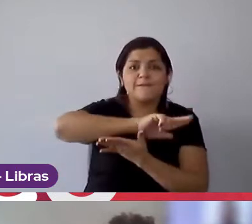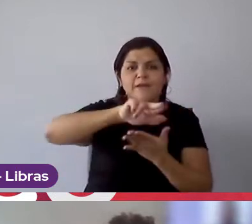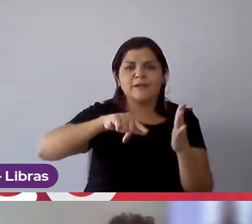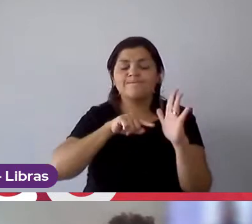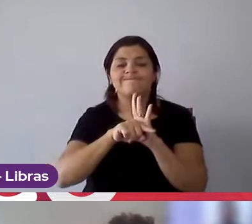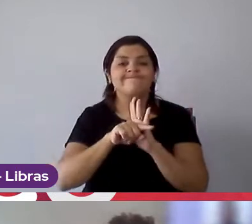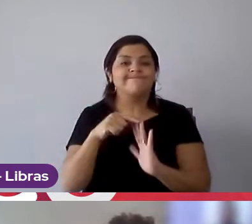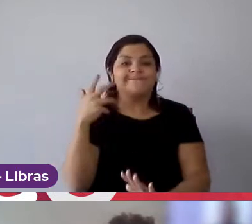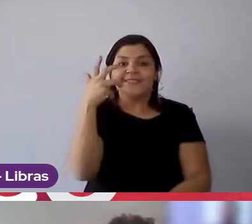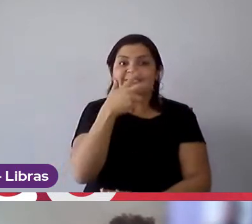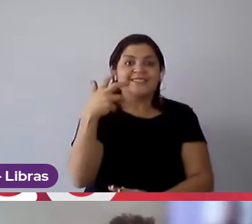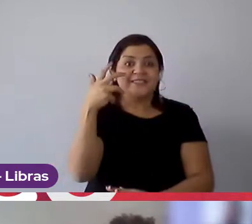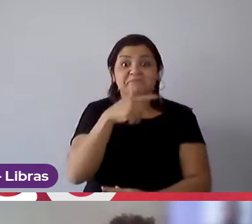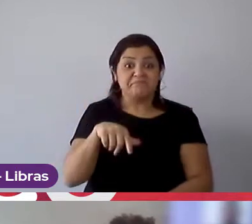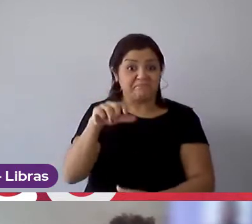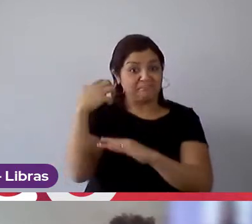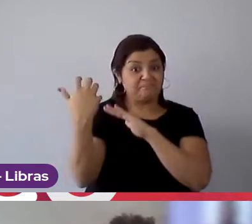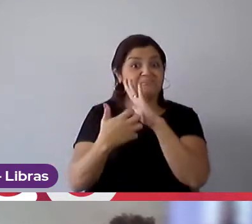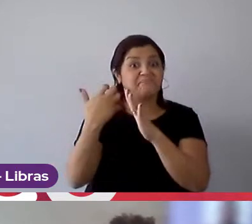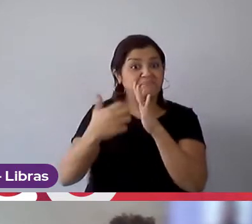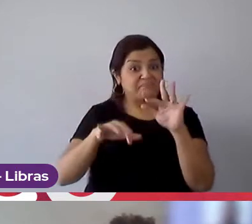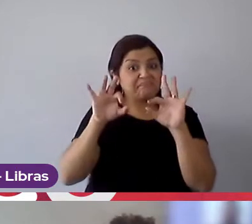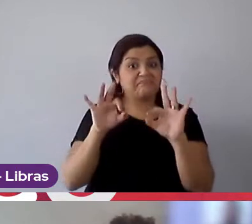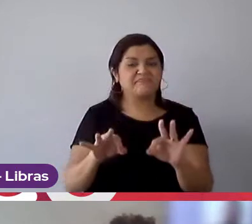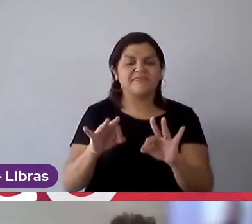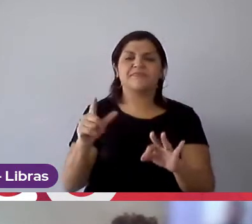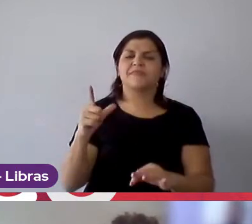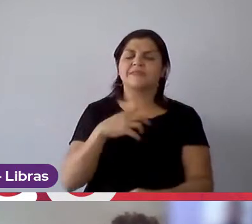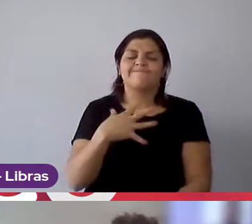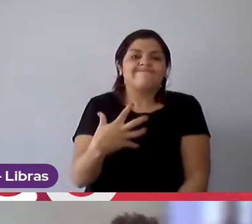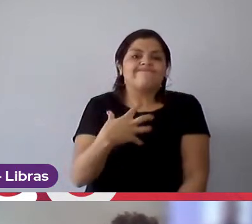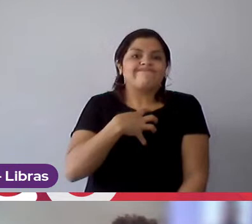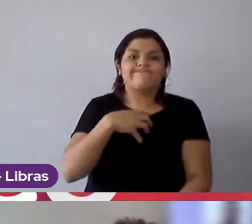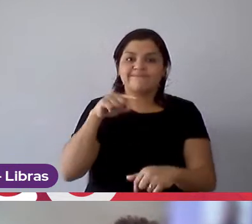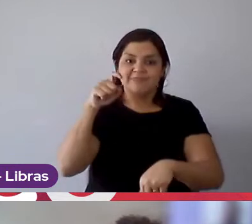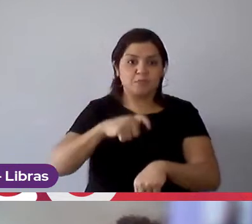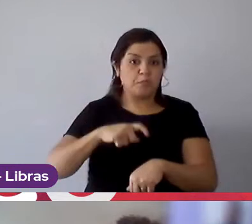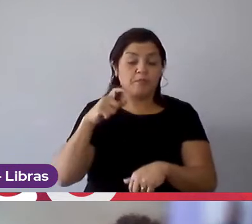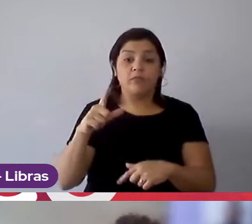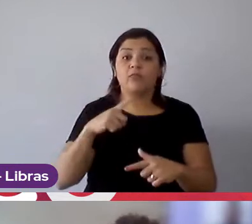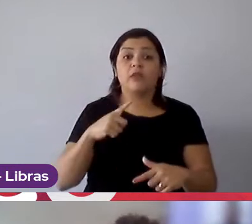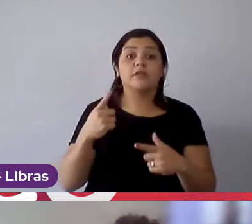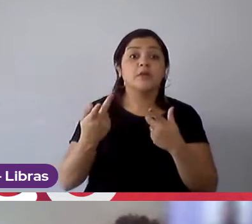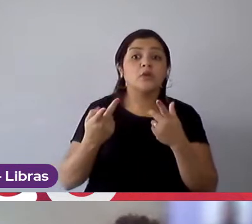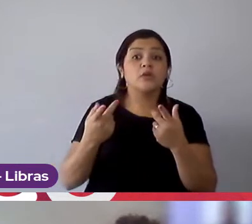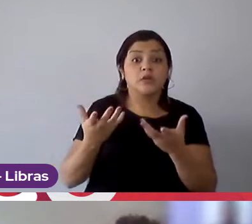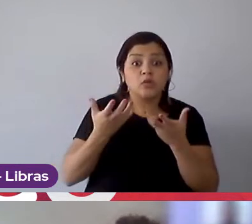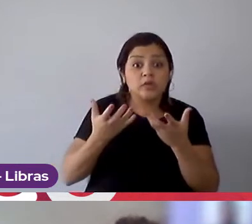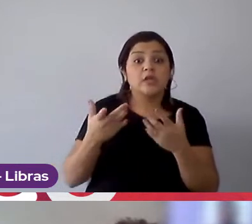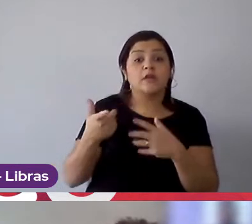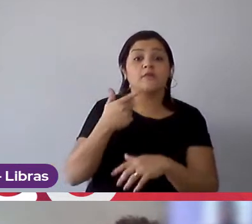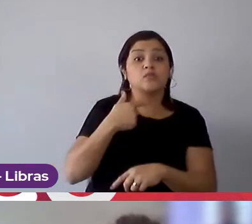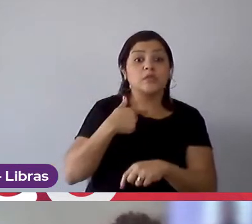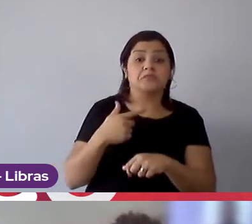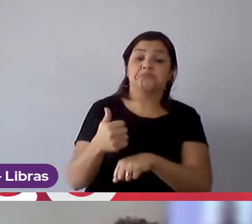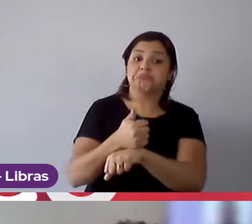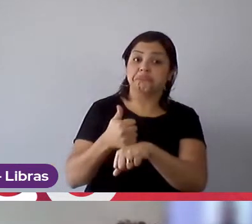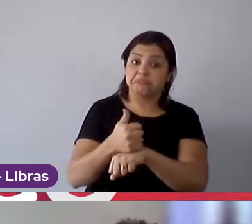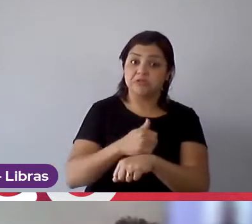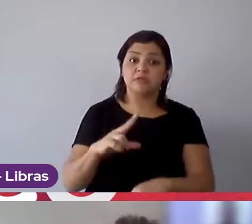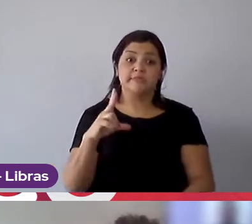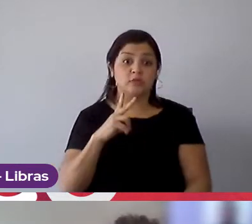me apaixonei completamente pela empresa. Deu fit o que eu procurava para a minha vida profissional e também pessoal